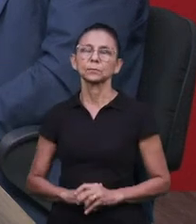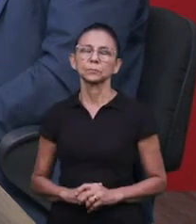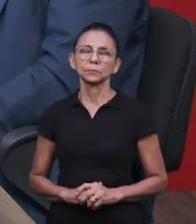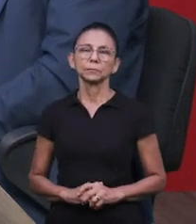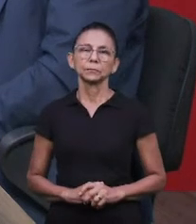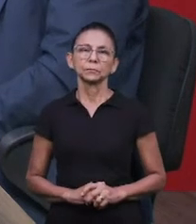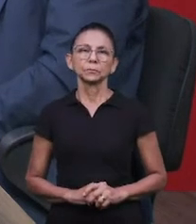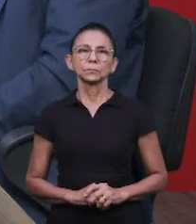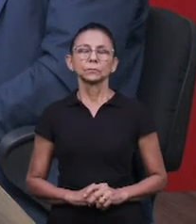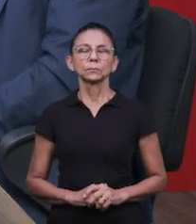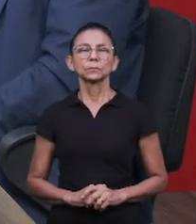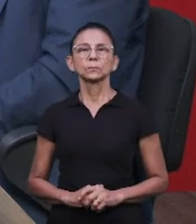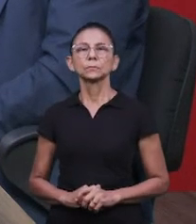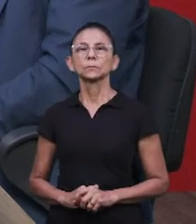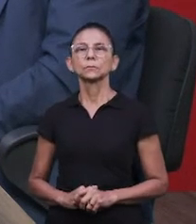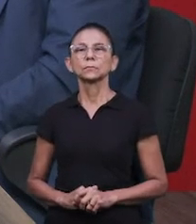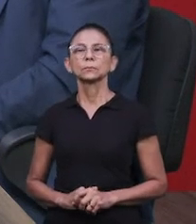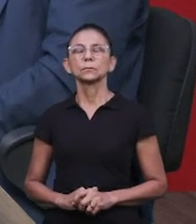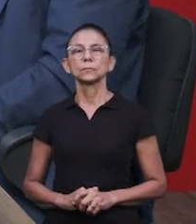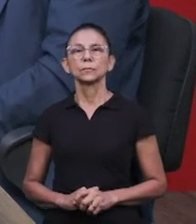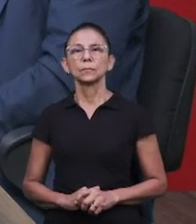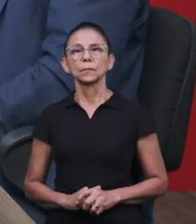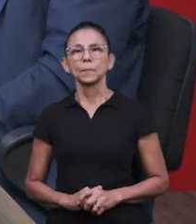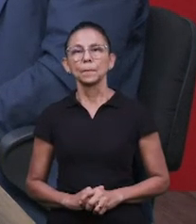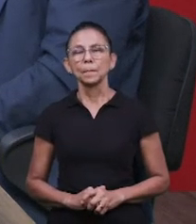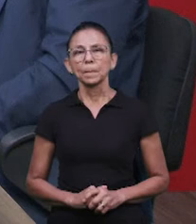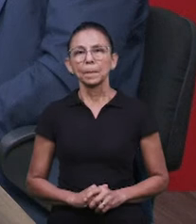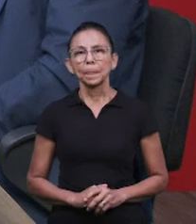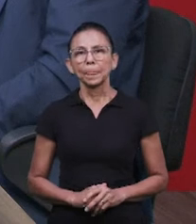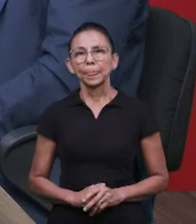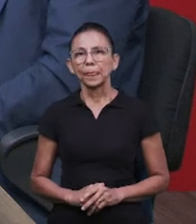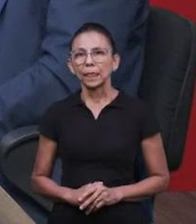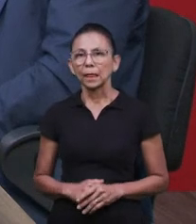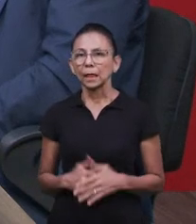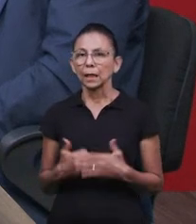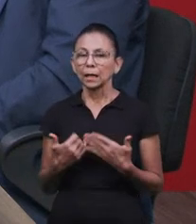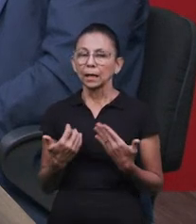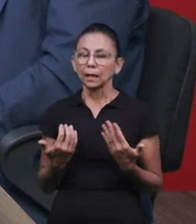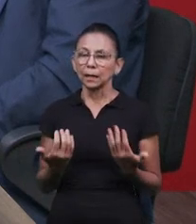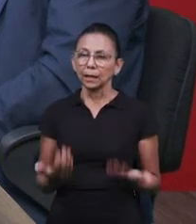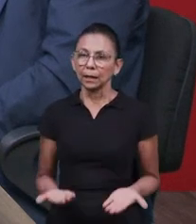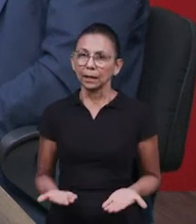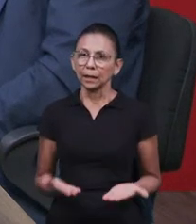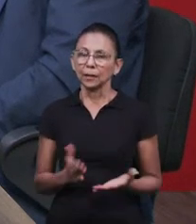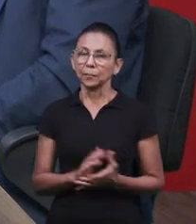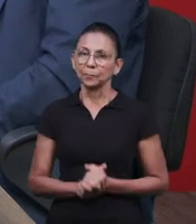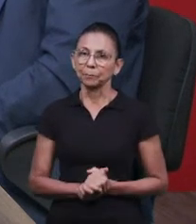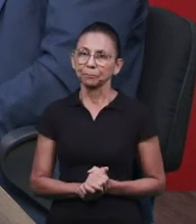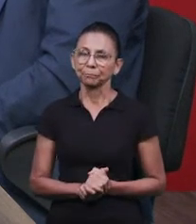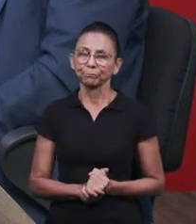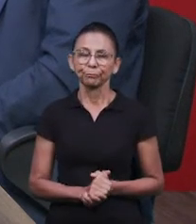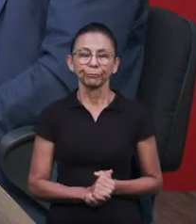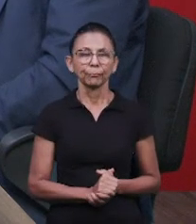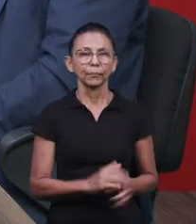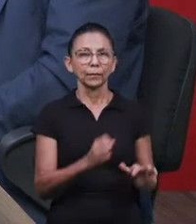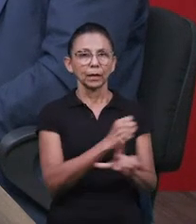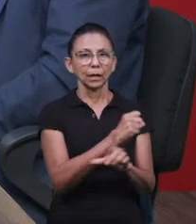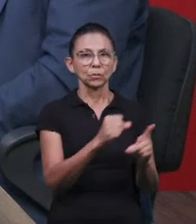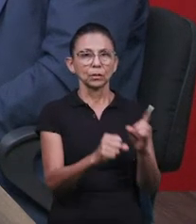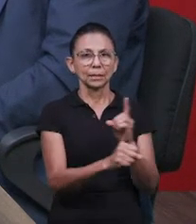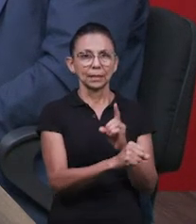desvio, que é o que é a festa. É, porque há uma tendência muito grande de normalizar certas coisas,